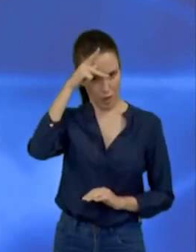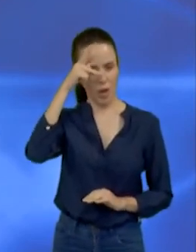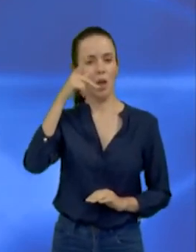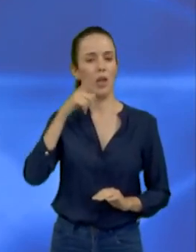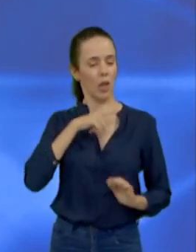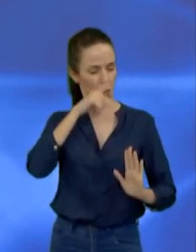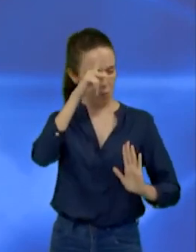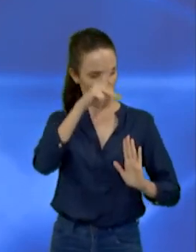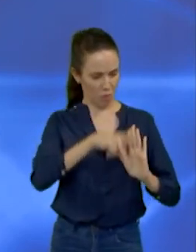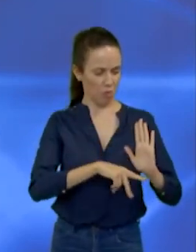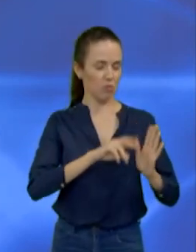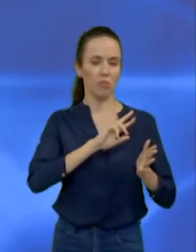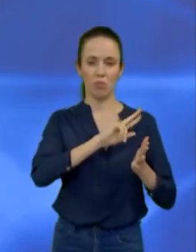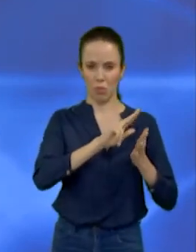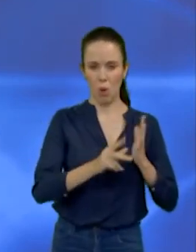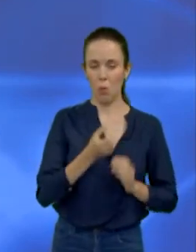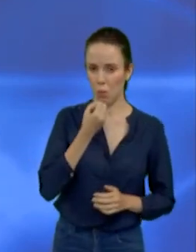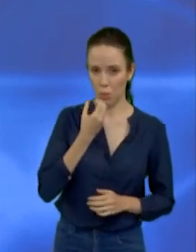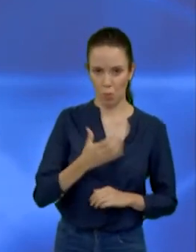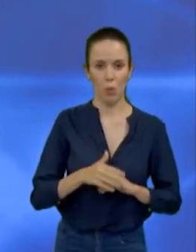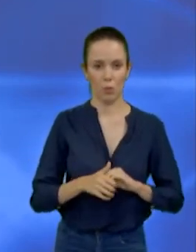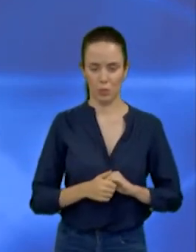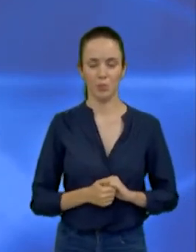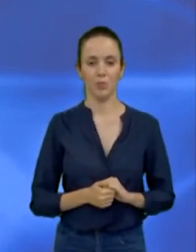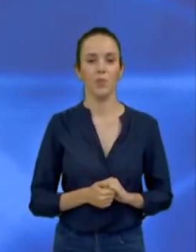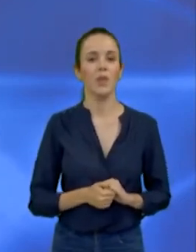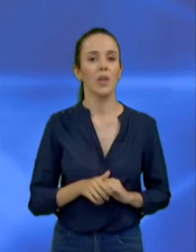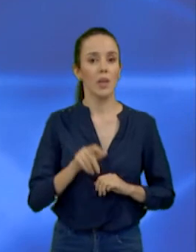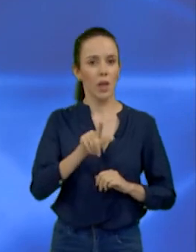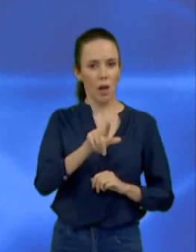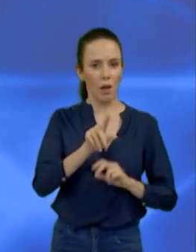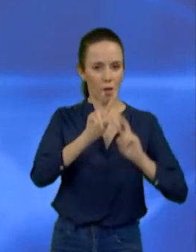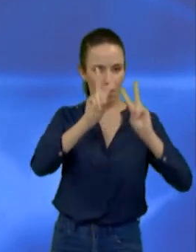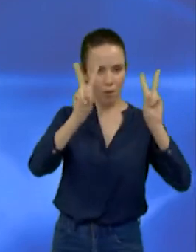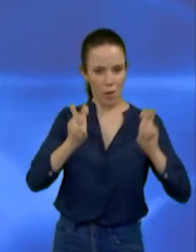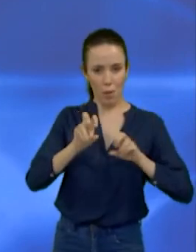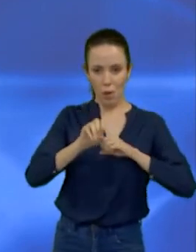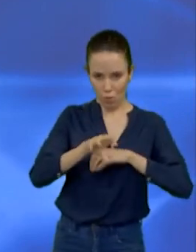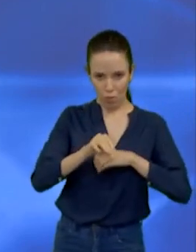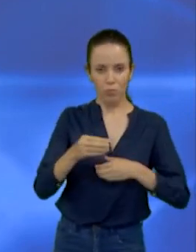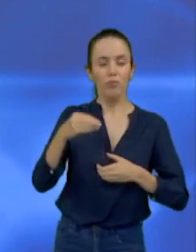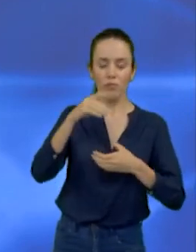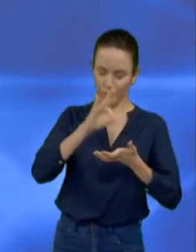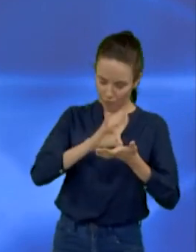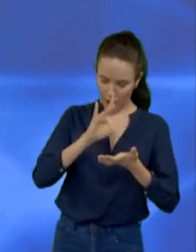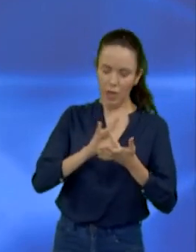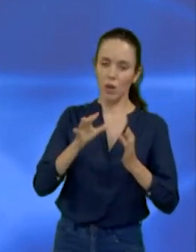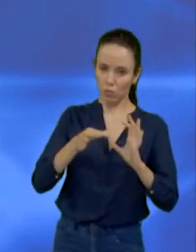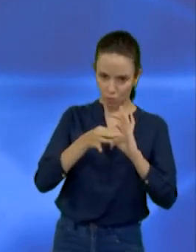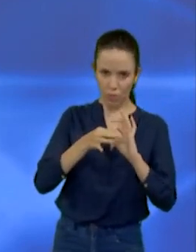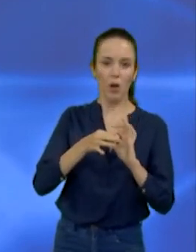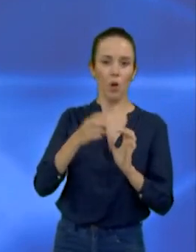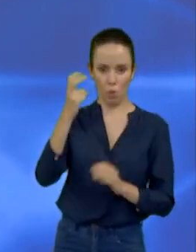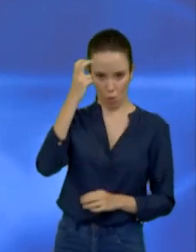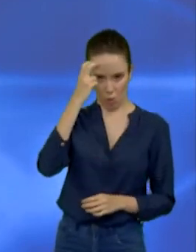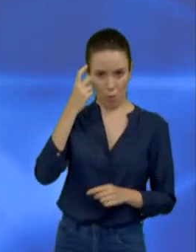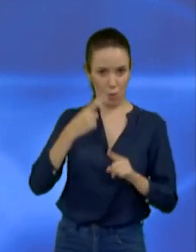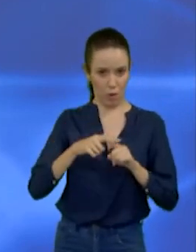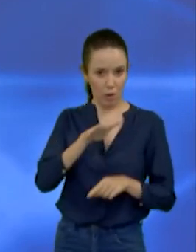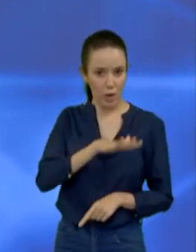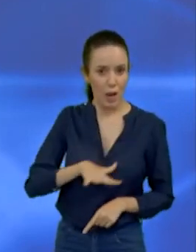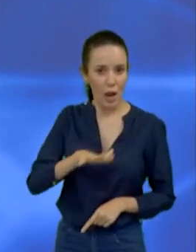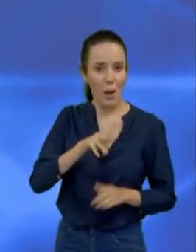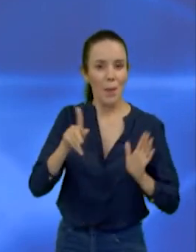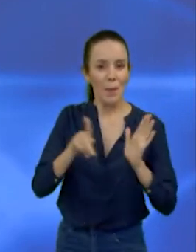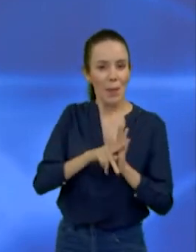a comunidade e traduzir dentro da educação a cultura. Senão, daqui a pouco, a cultura, nossa região, cultura